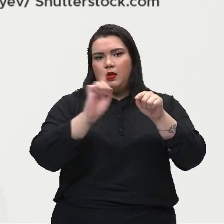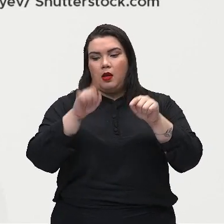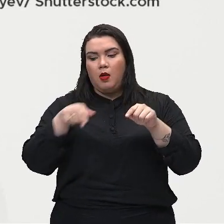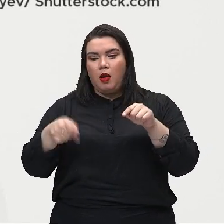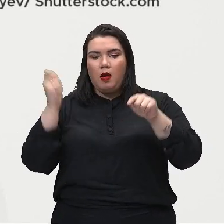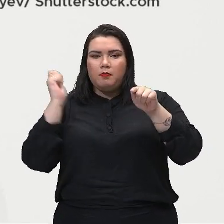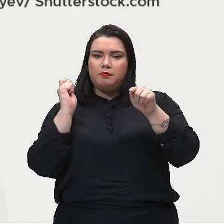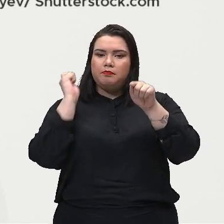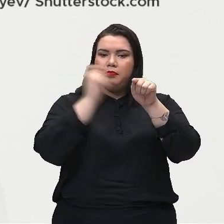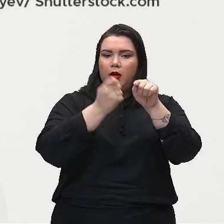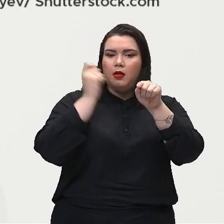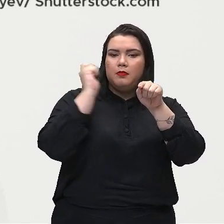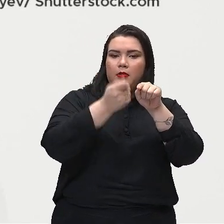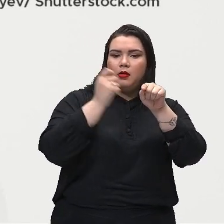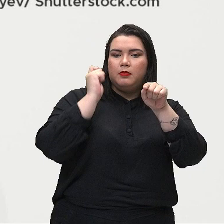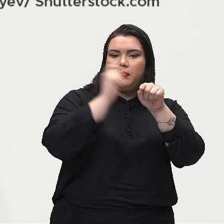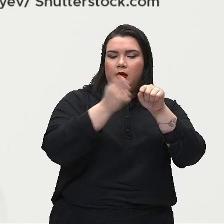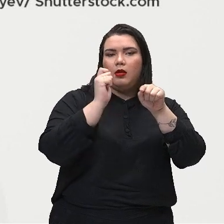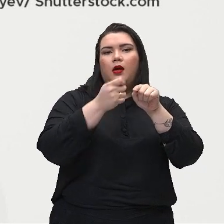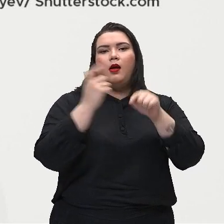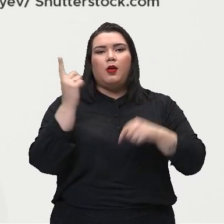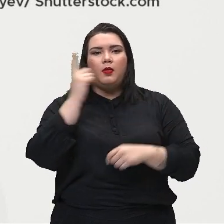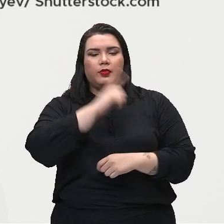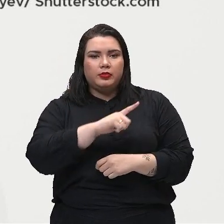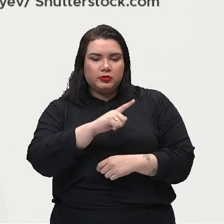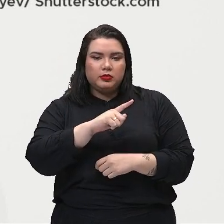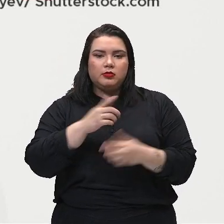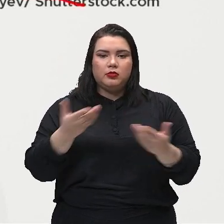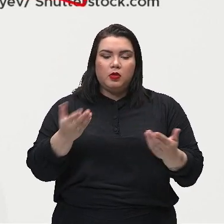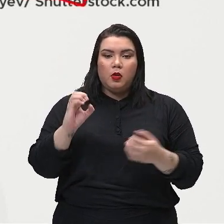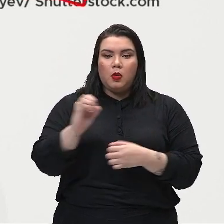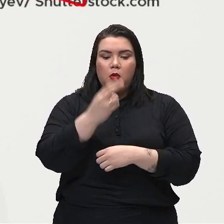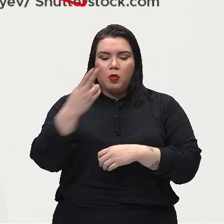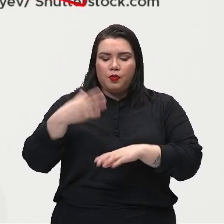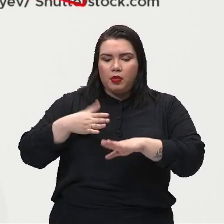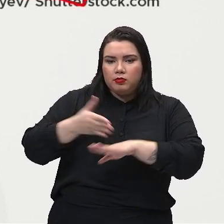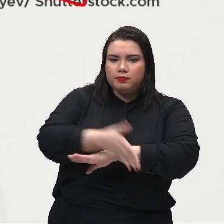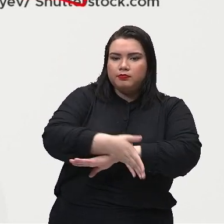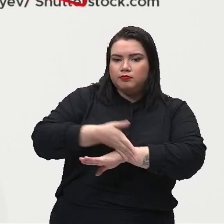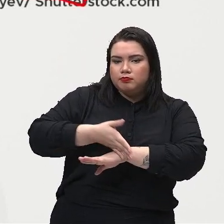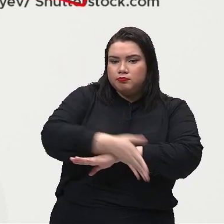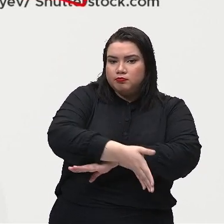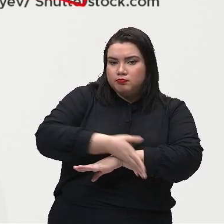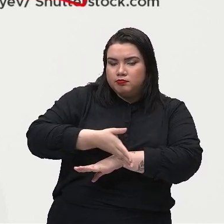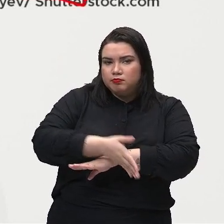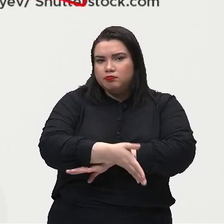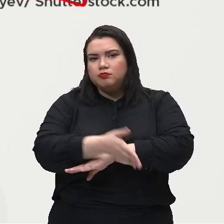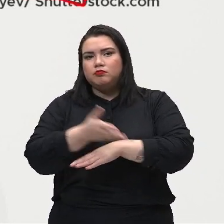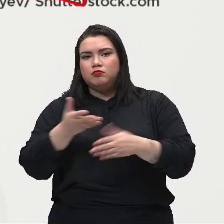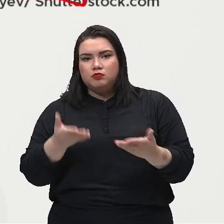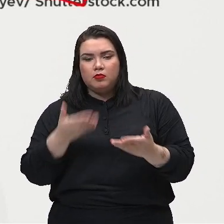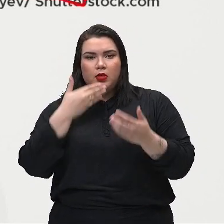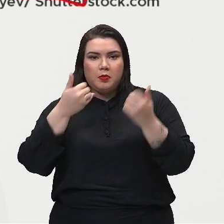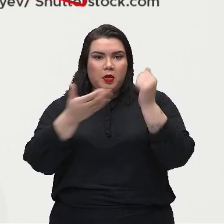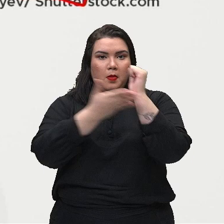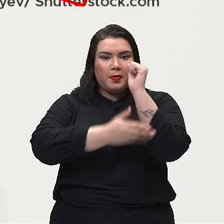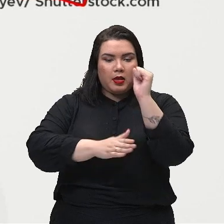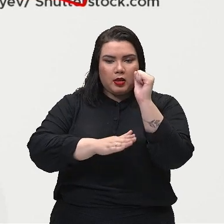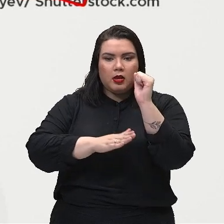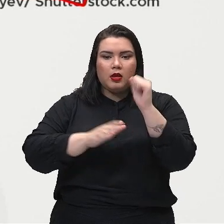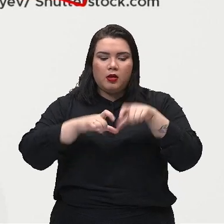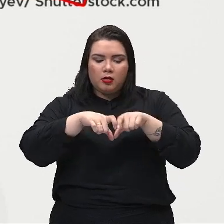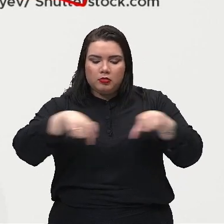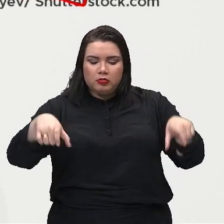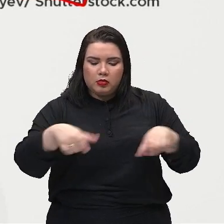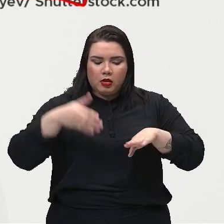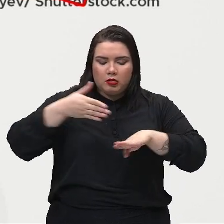prego, né? Um serrote vai ajudar lá a cortar melhor uma madeira que eu não